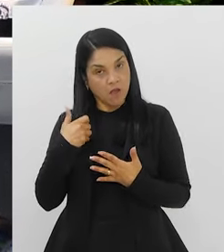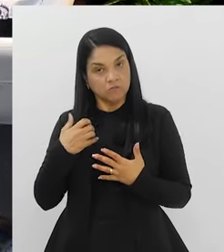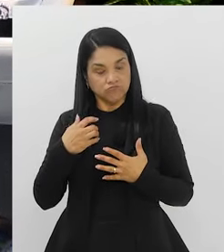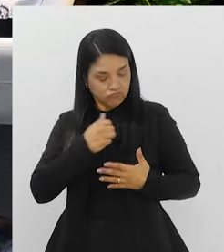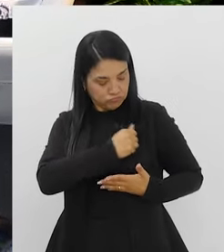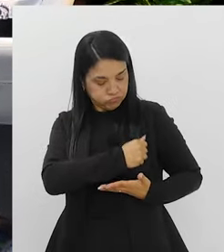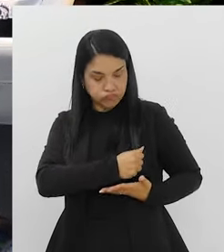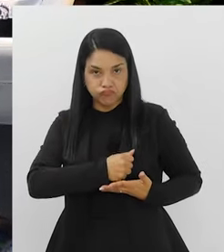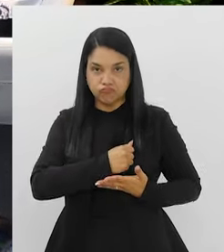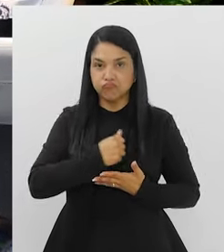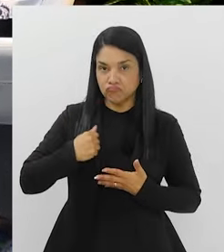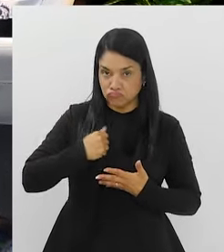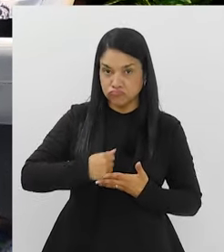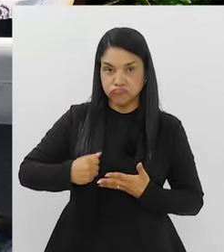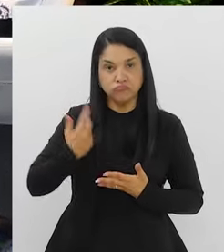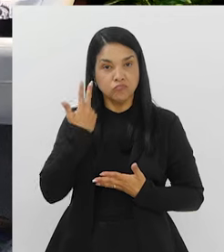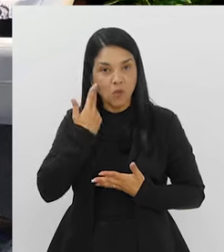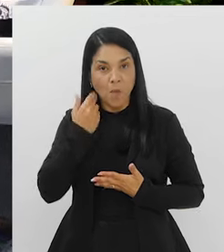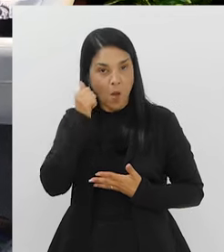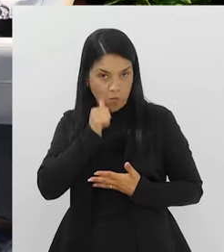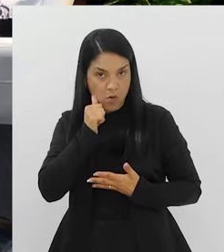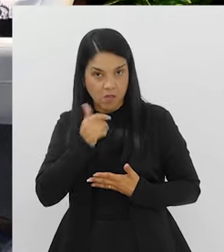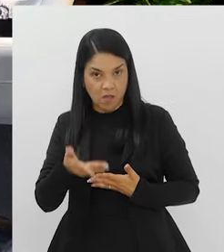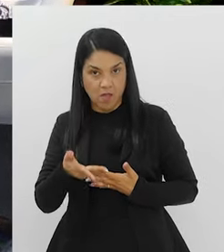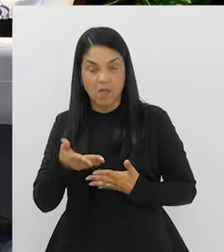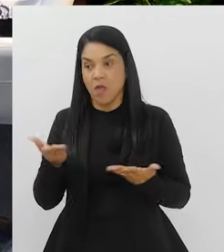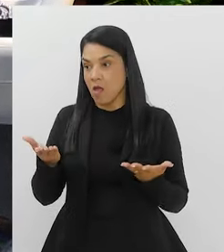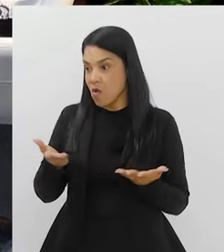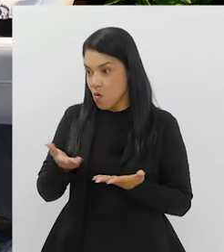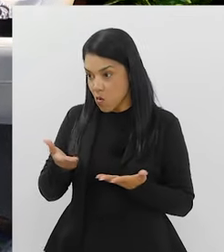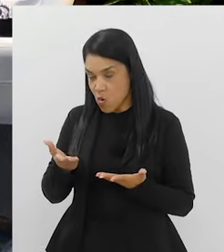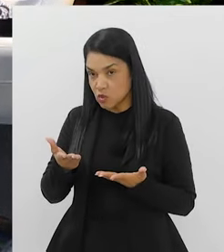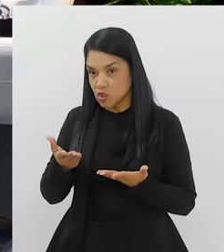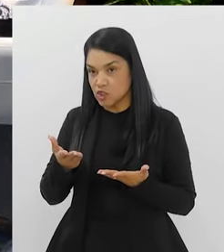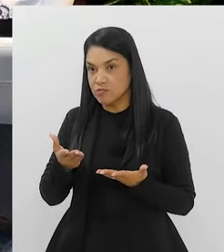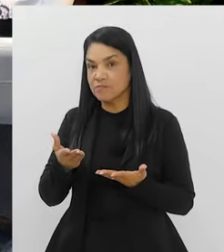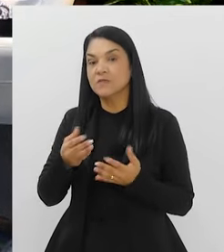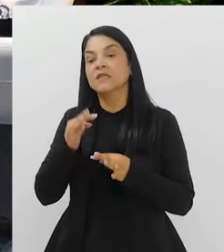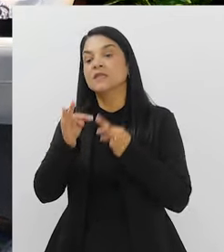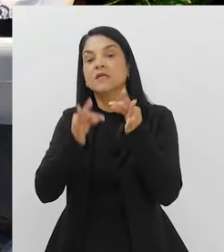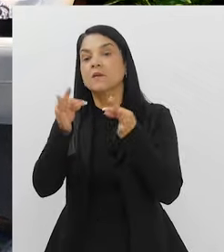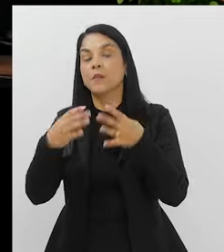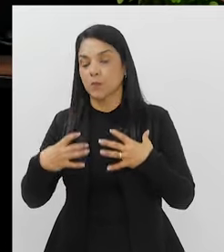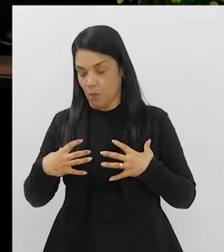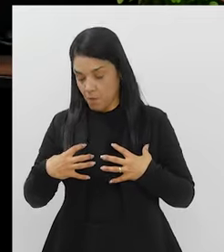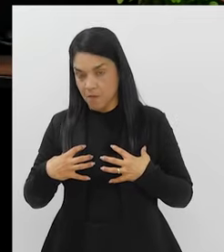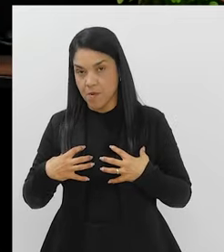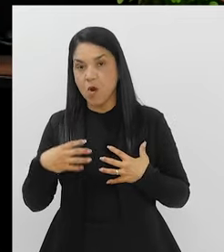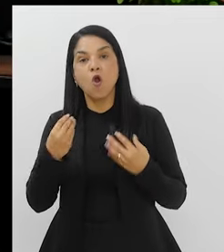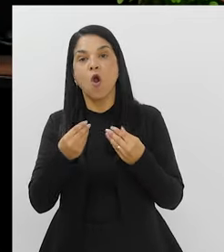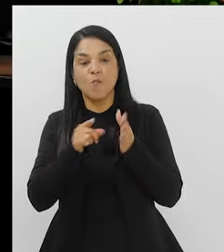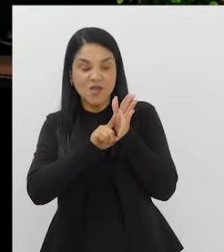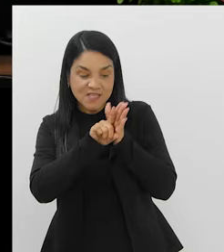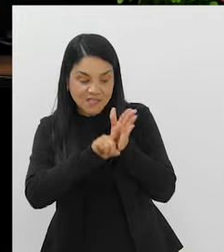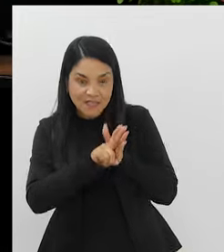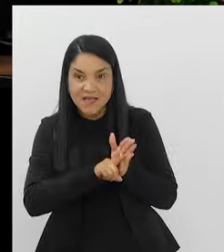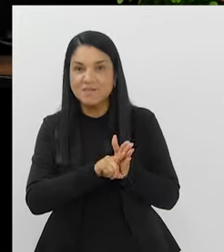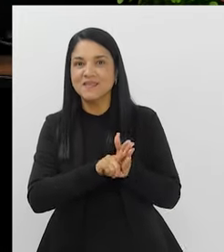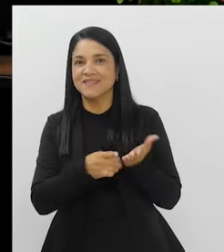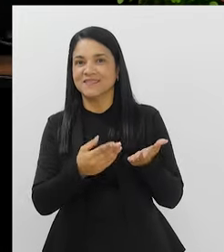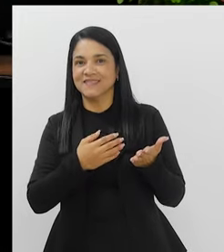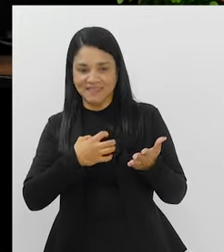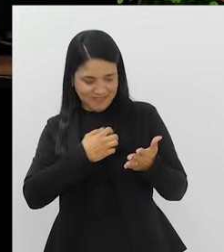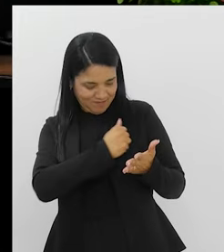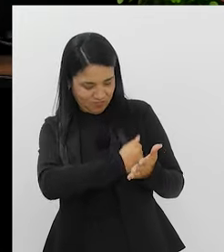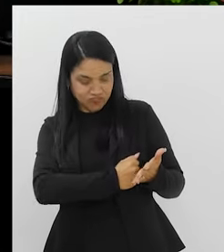mamografia, né? É uma questão de conscientizar as pessoas. E hoje em dia, a gente trata a mama de que maneira? Através de